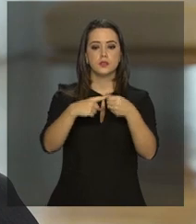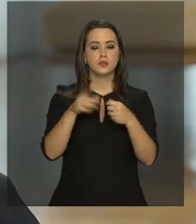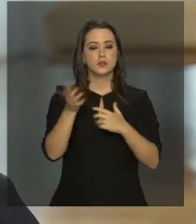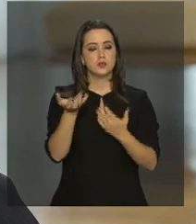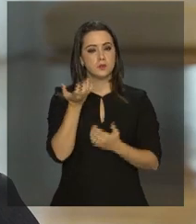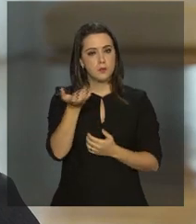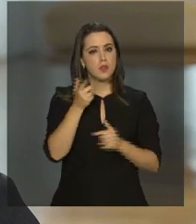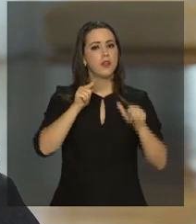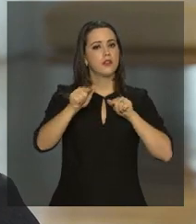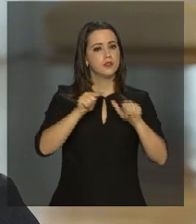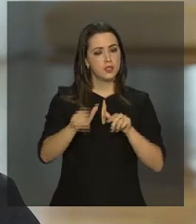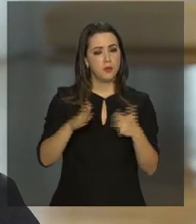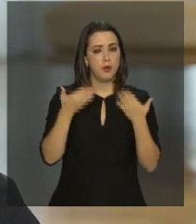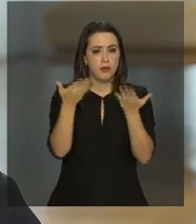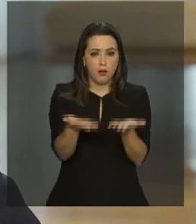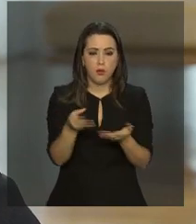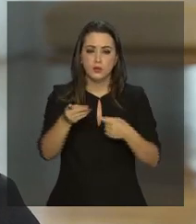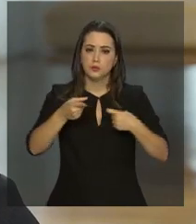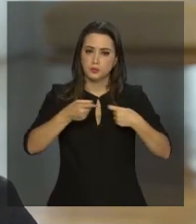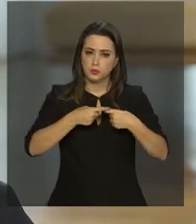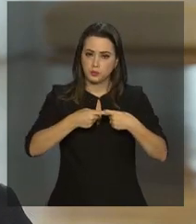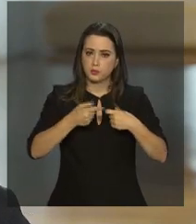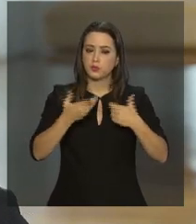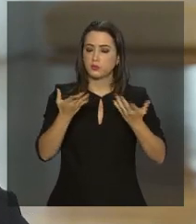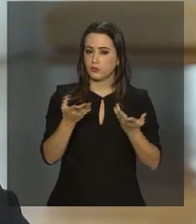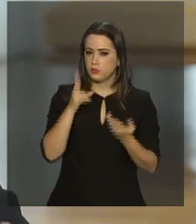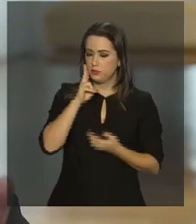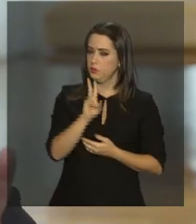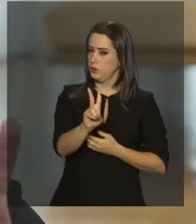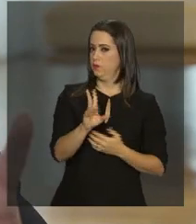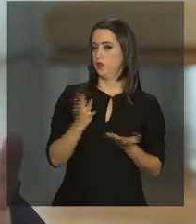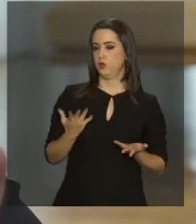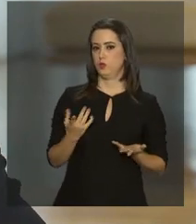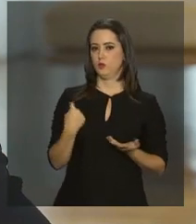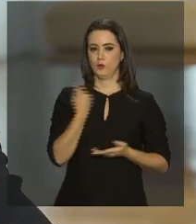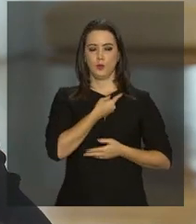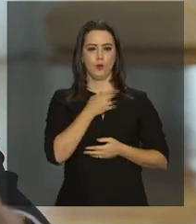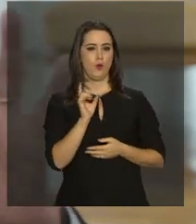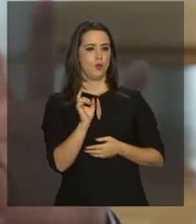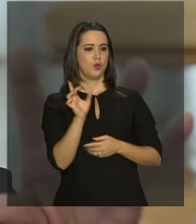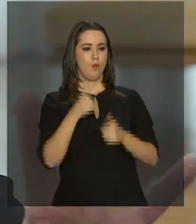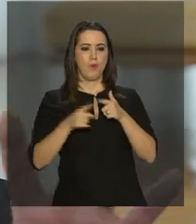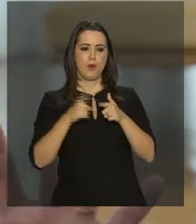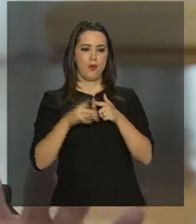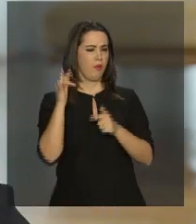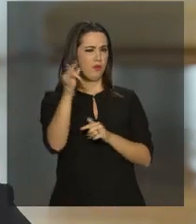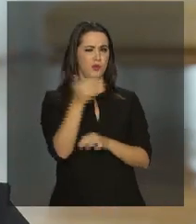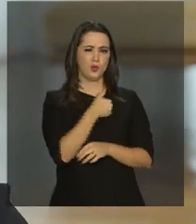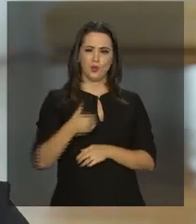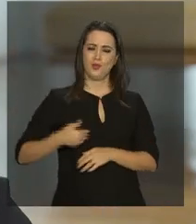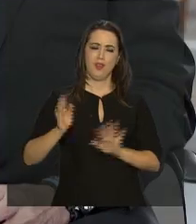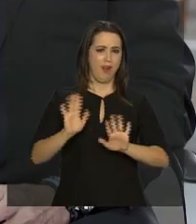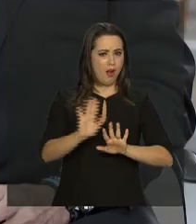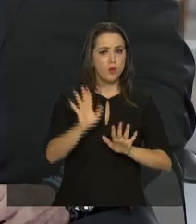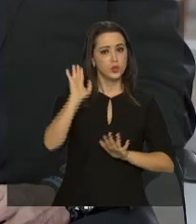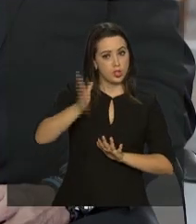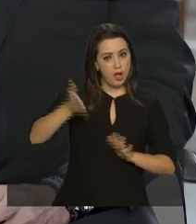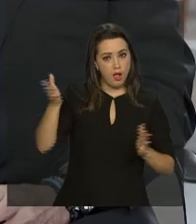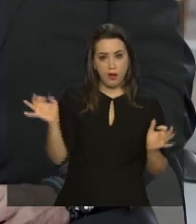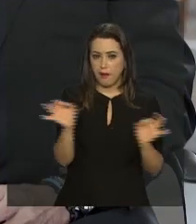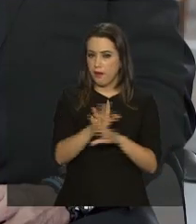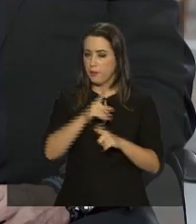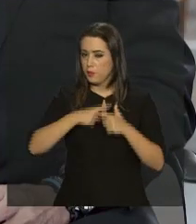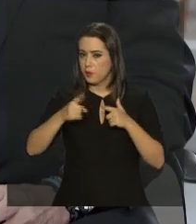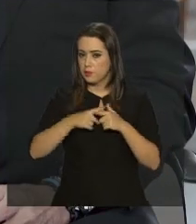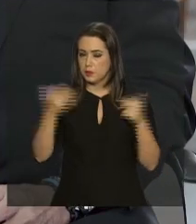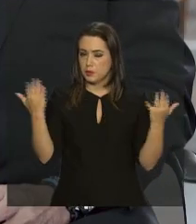aonde pretendem prestar esse serviço. Vejam que nós não vamos deixar esse problema para o próximo governo. Estamos resolvendo,